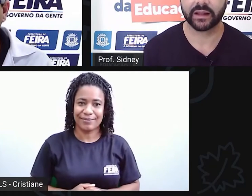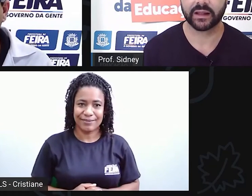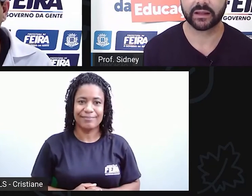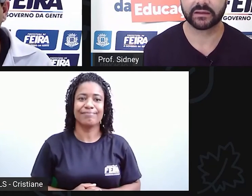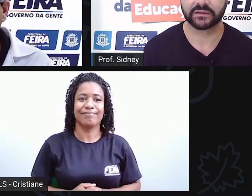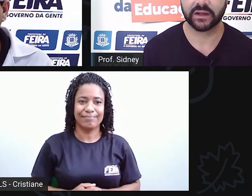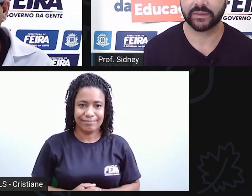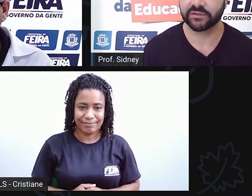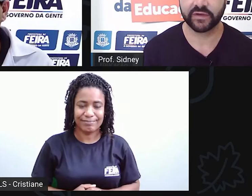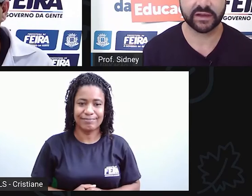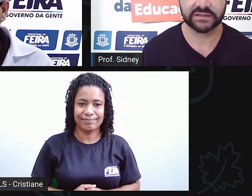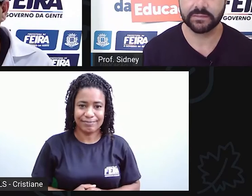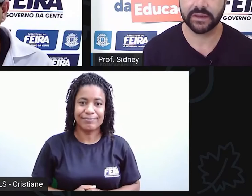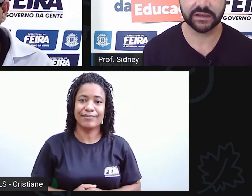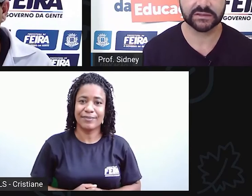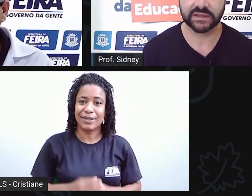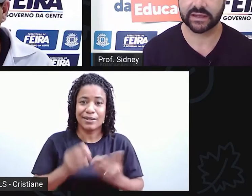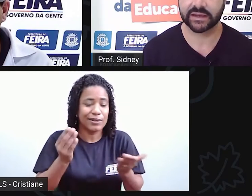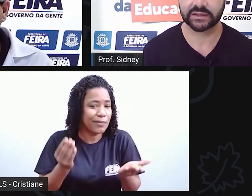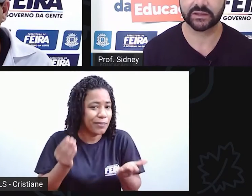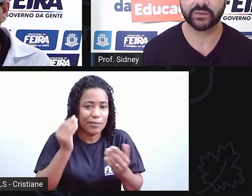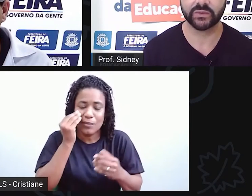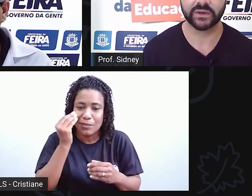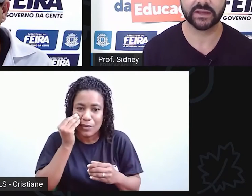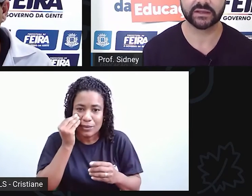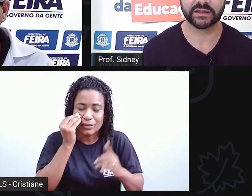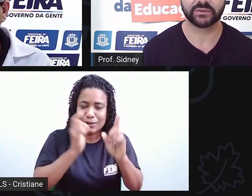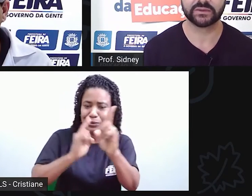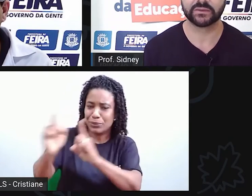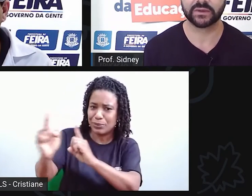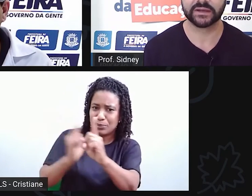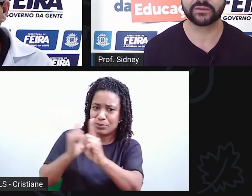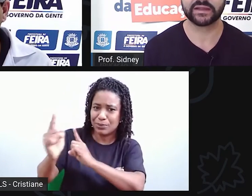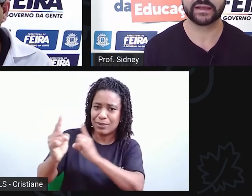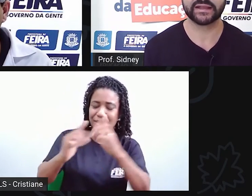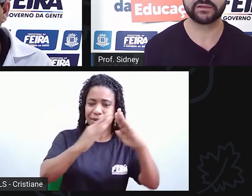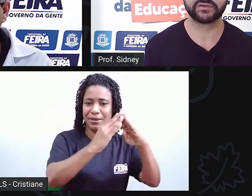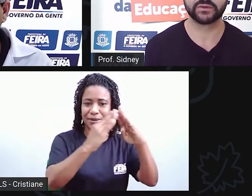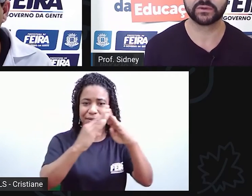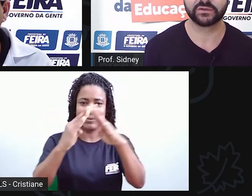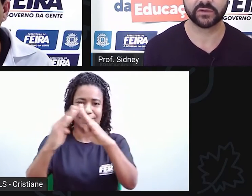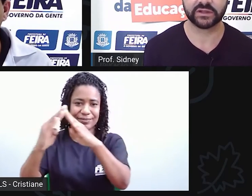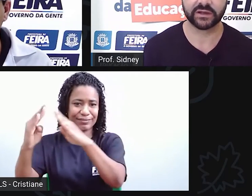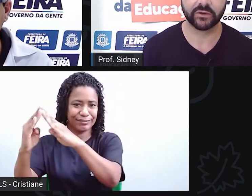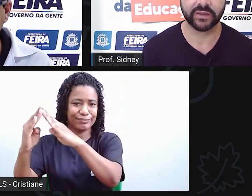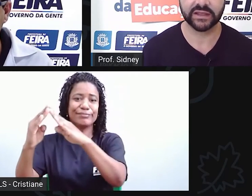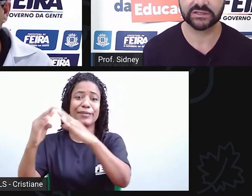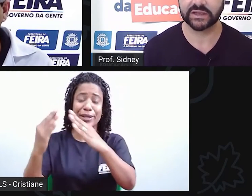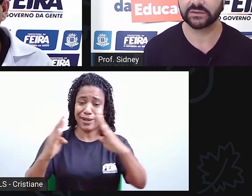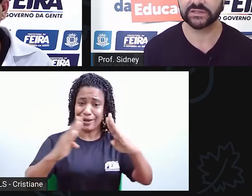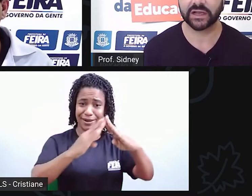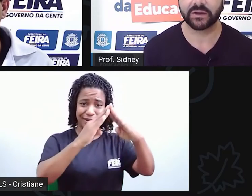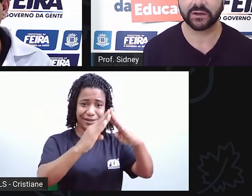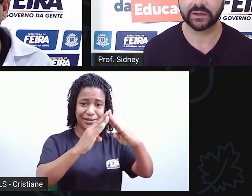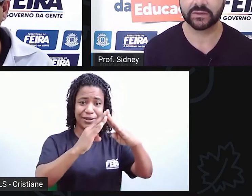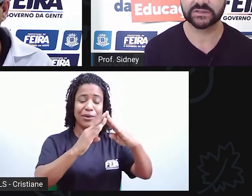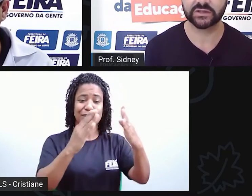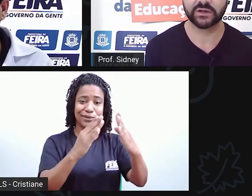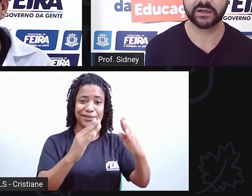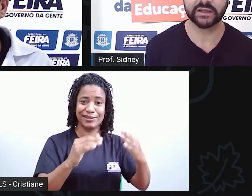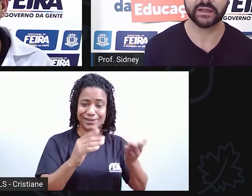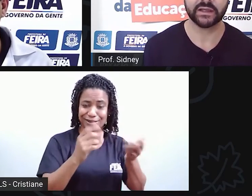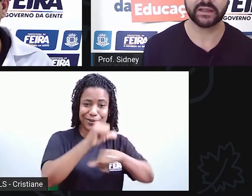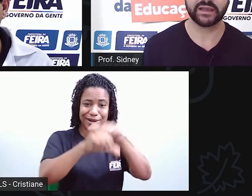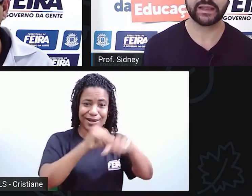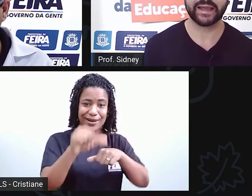Então, há uma diferença imensa na arquitetura. A arquitetura não tem nada a ver com o que foi anteriormente, não dialoga com a